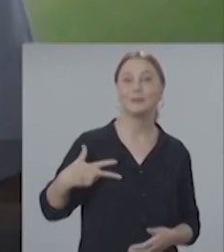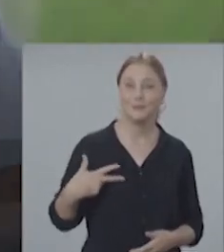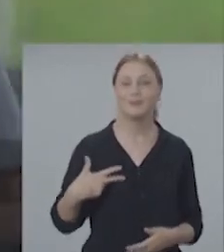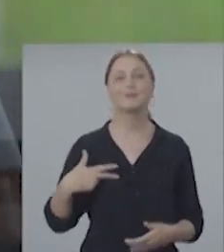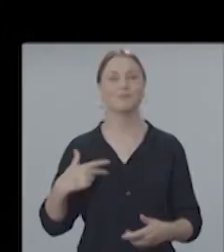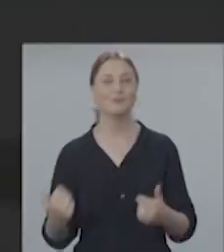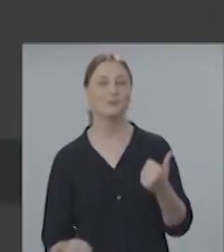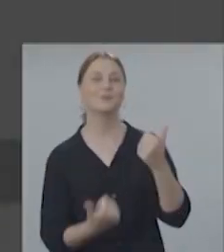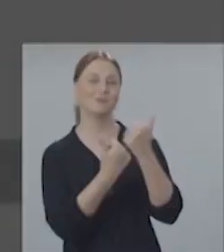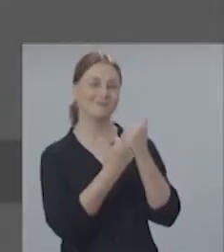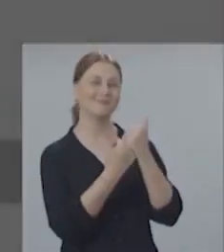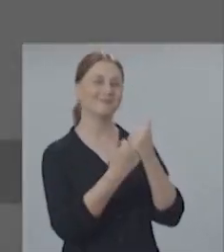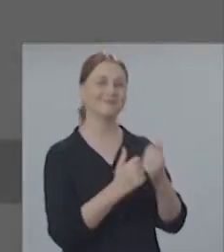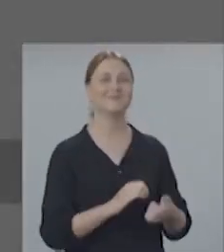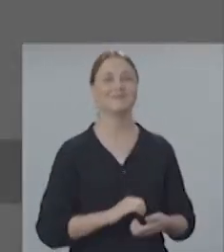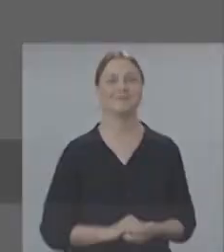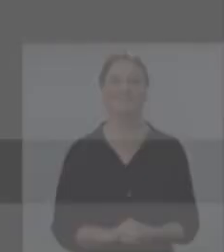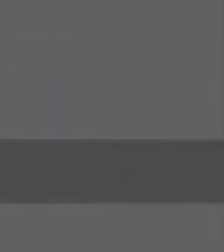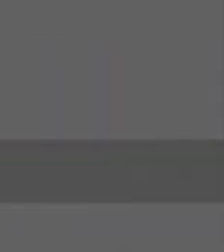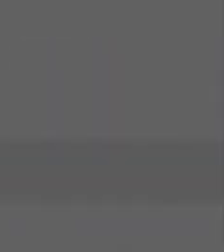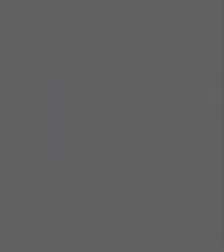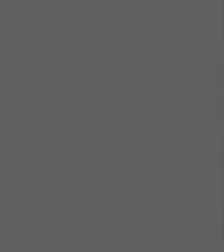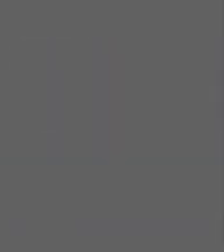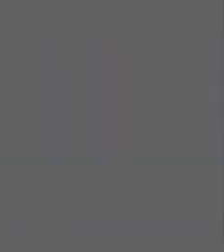João Paulo e Ronaldo